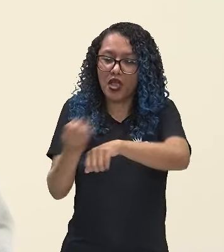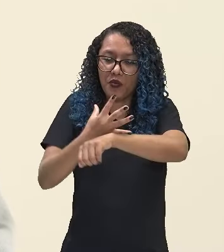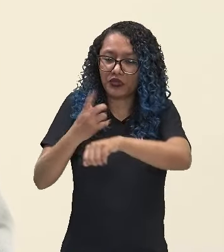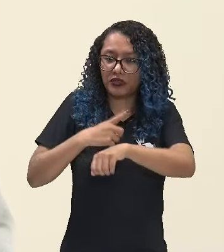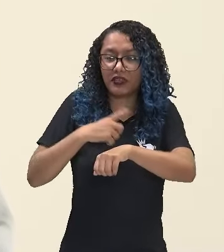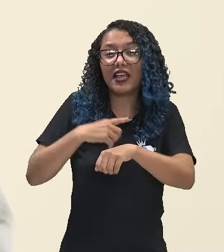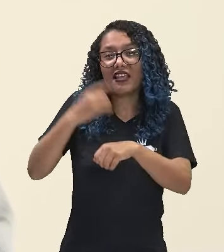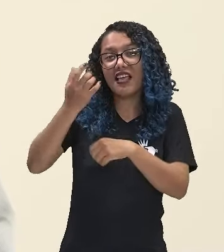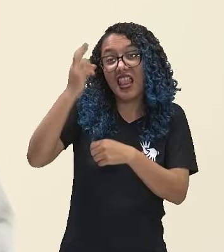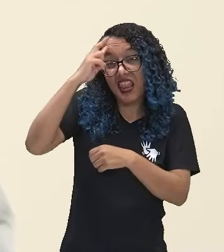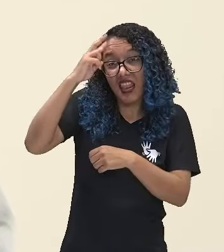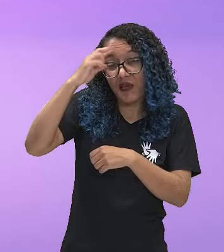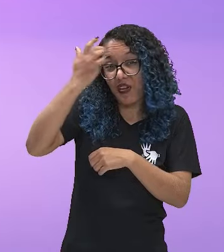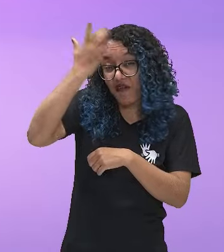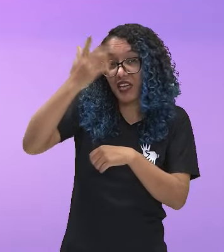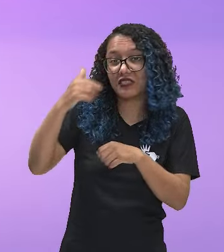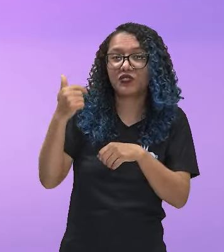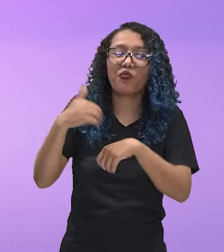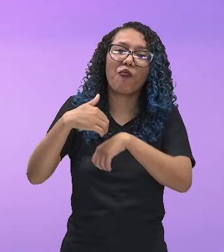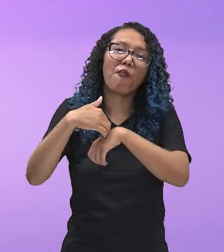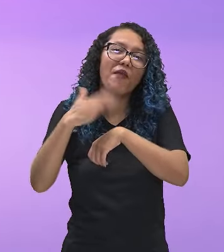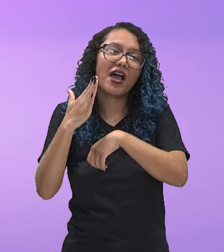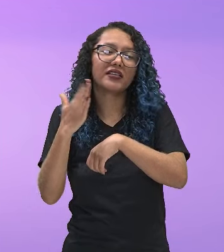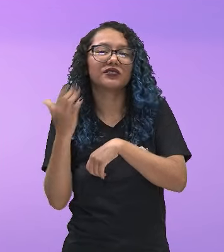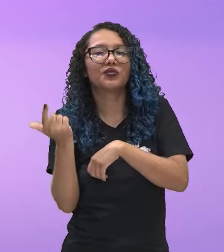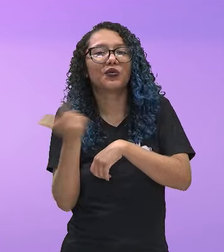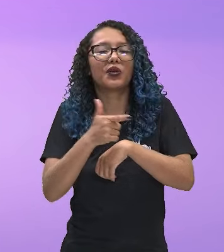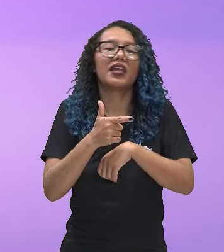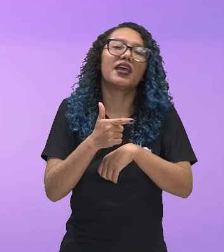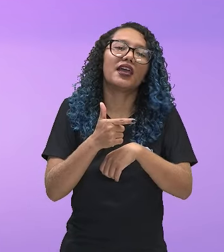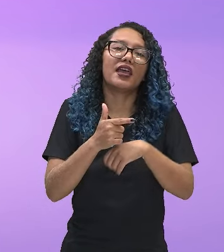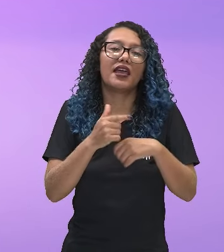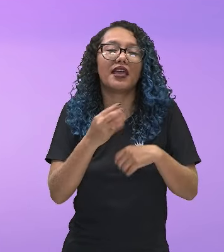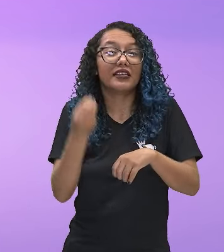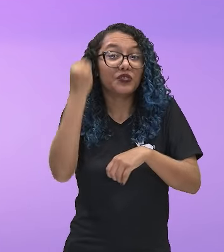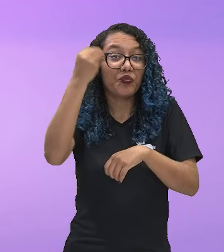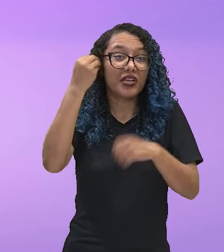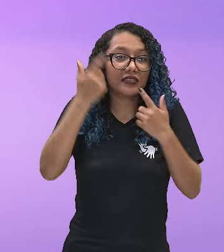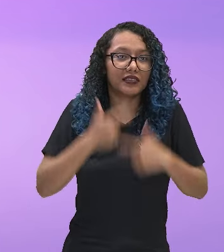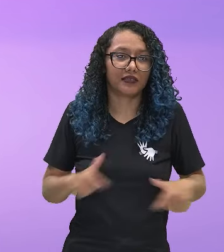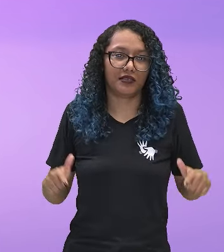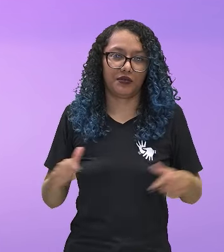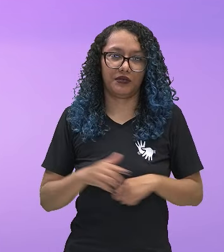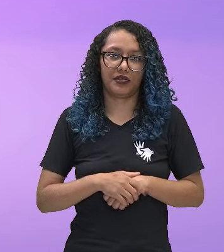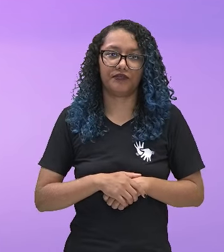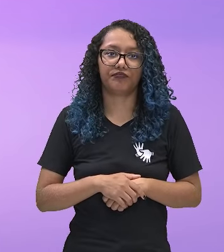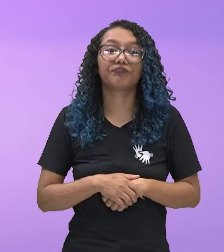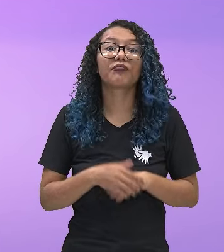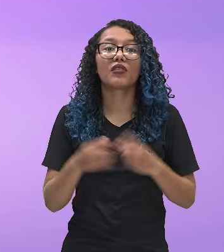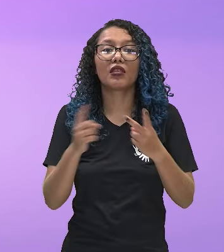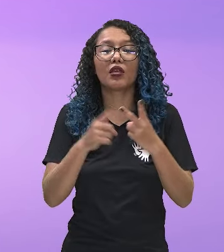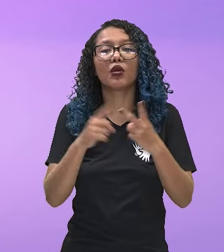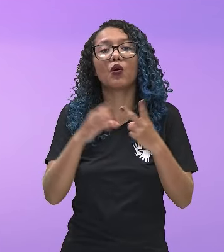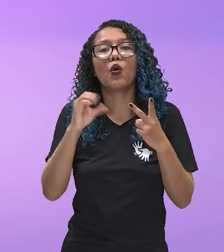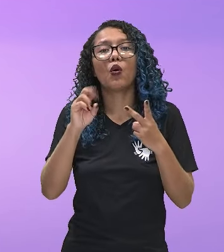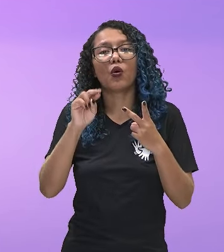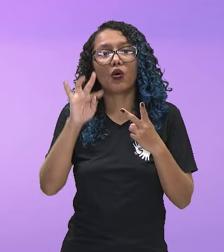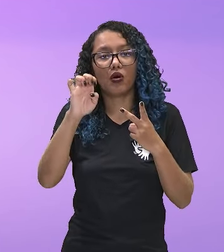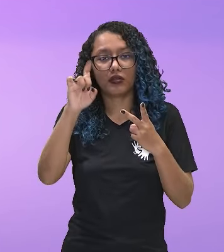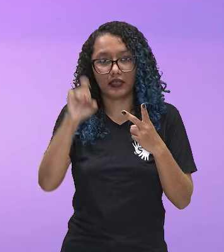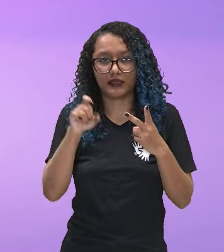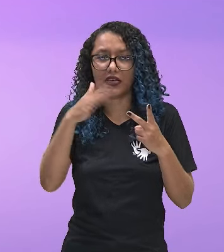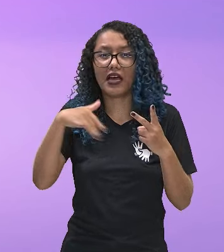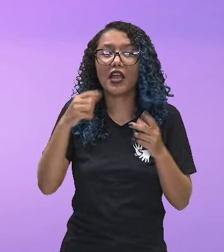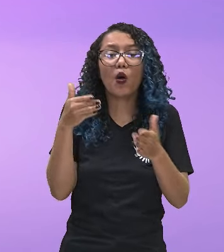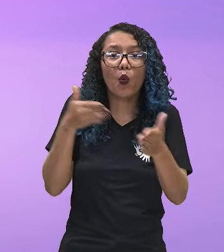lembradas que eventos neutros. Já o córtex pré-frontal, que é a última camada do cérebro a amadurecer, é a área